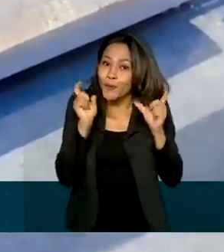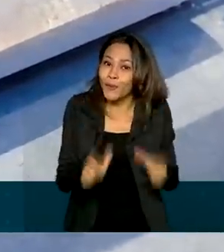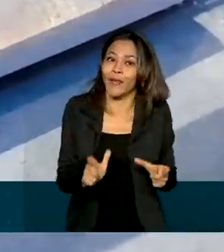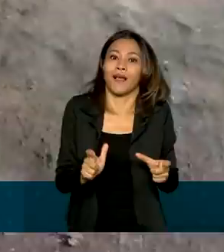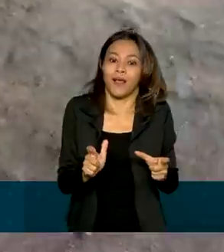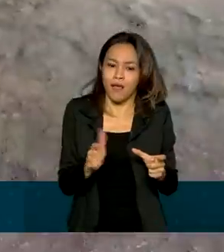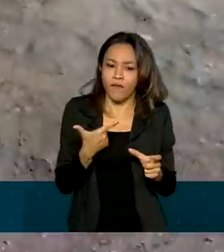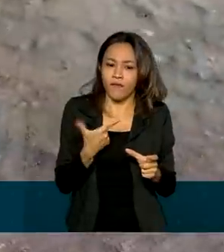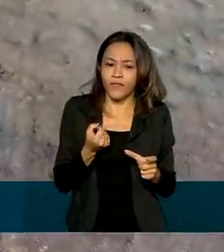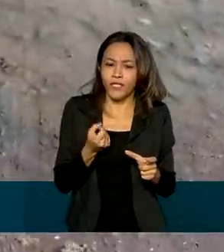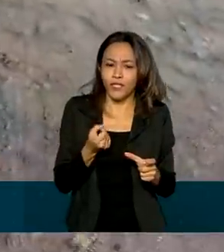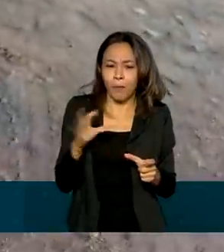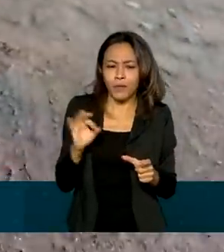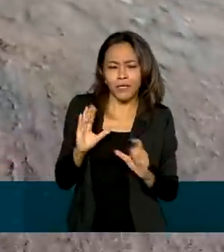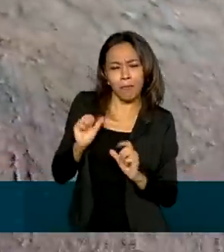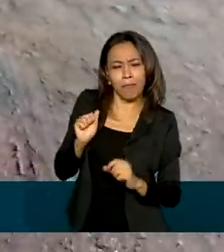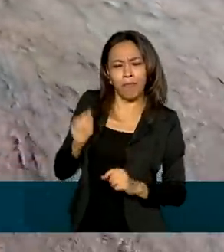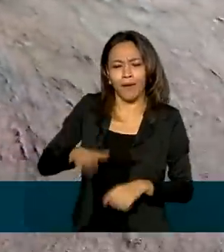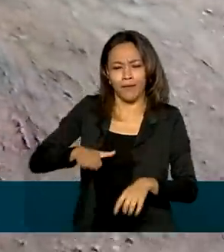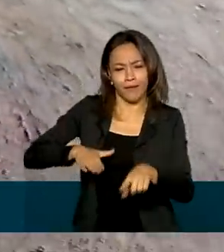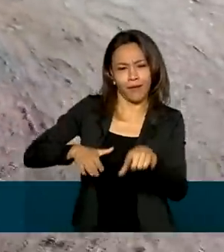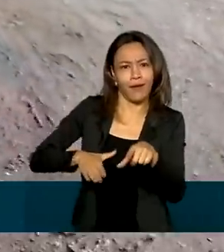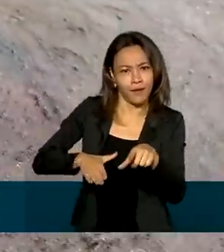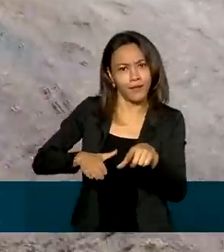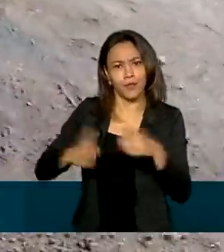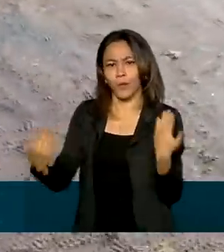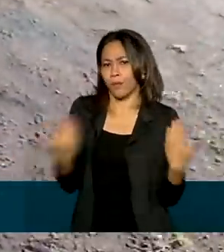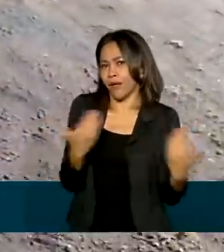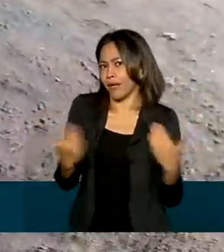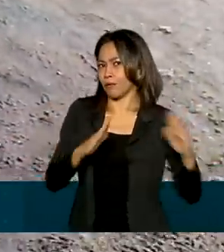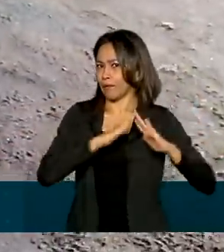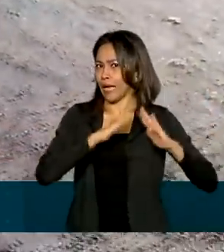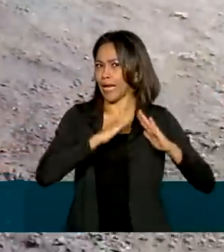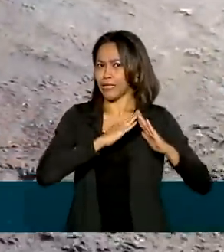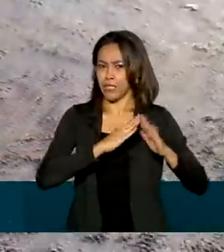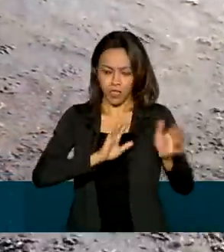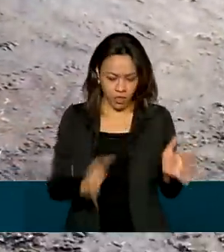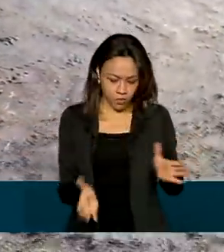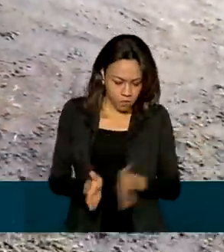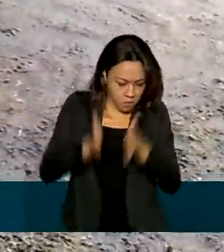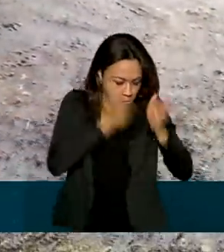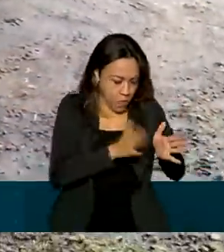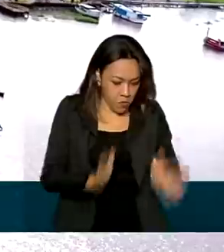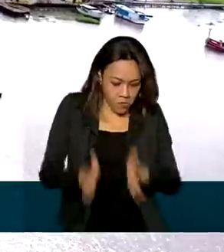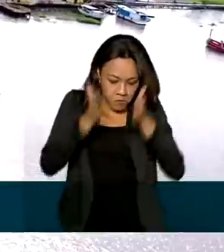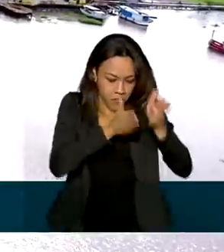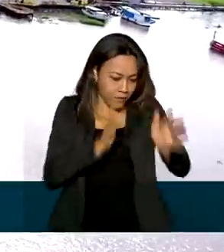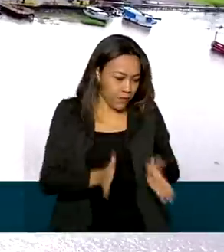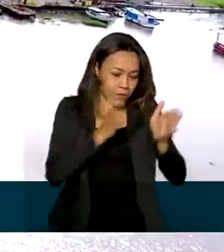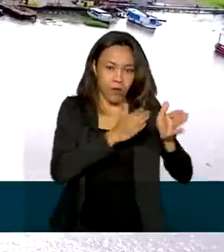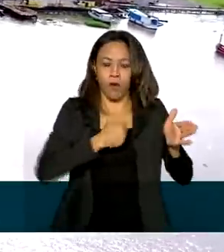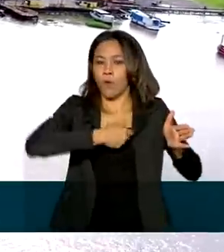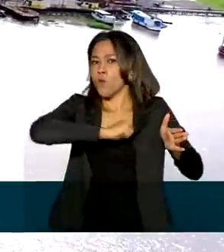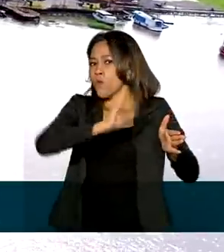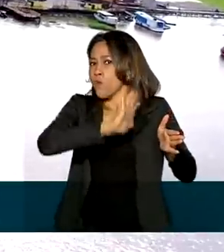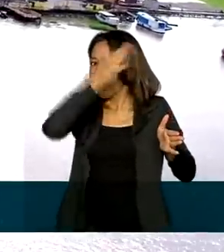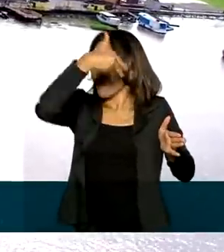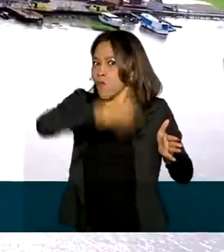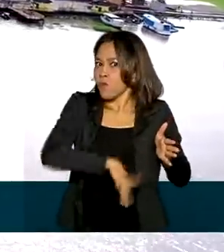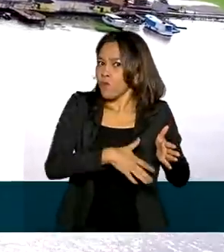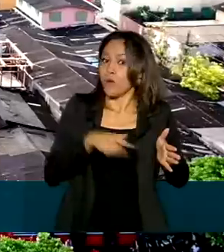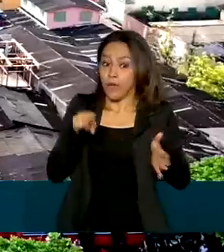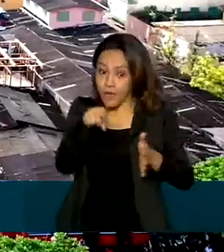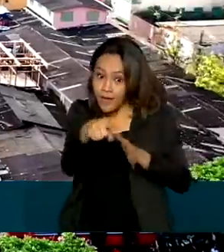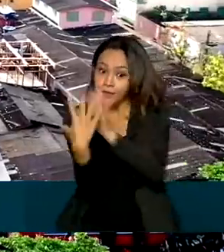de 20% mais baratas que as casas que levam tijolos. A experiência no Marajó vai servir de